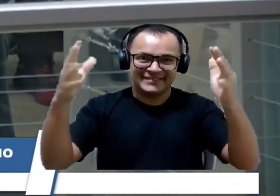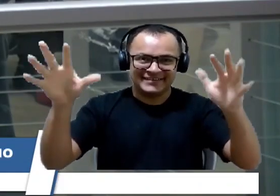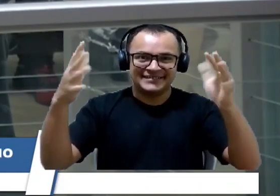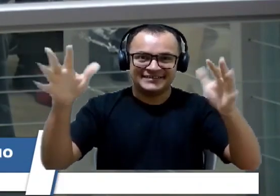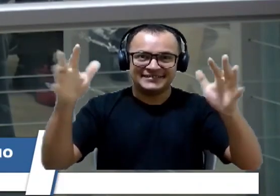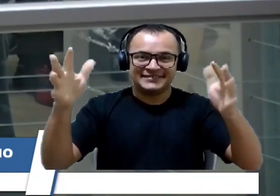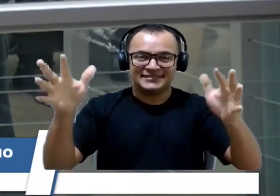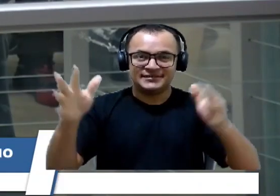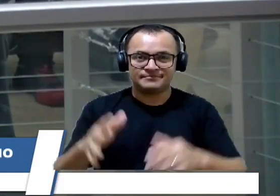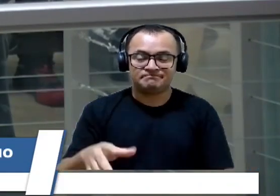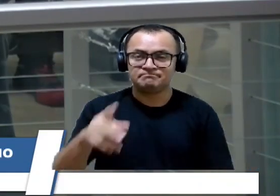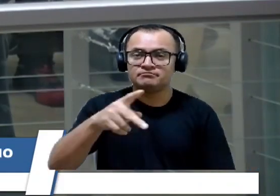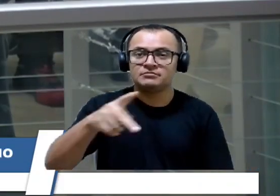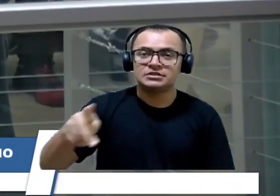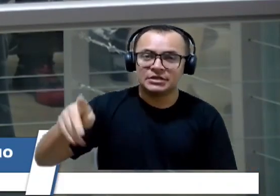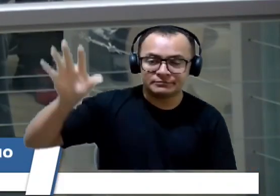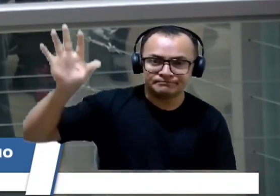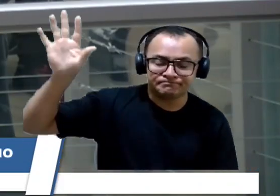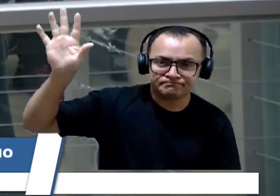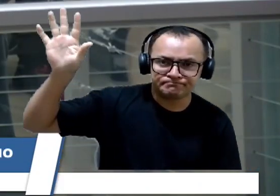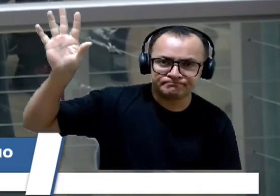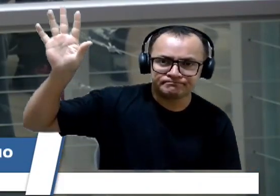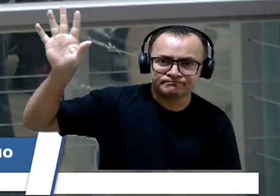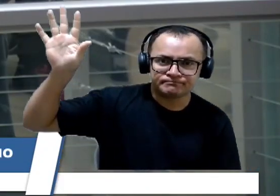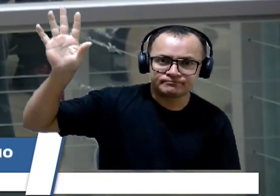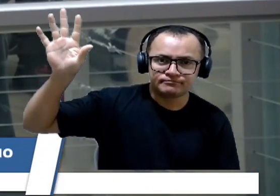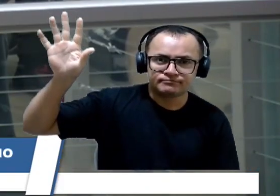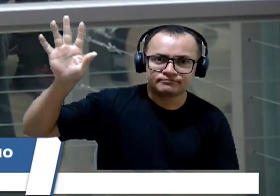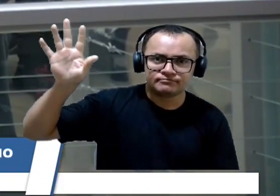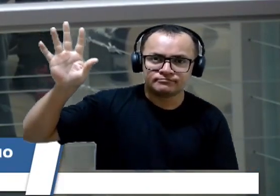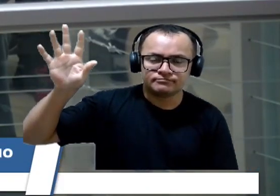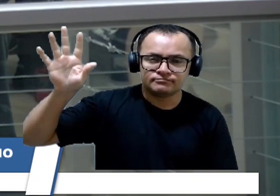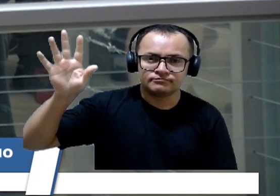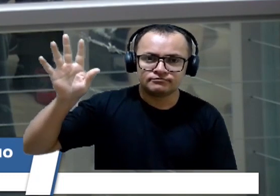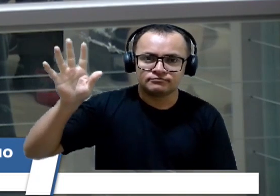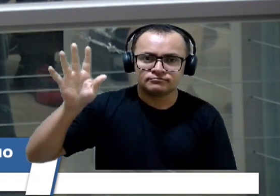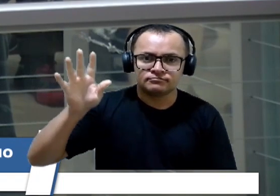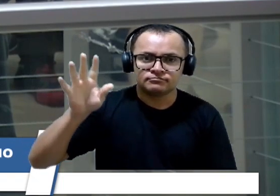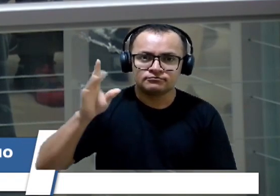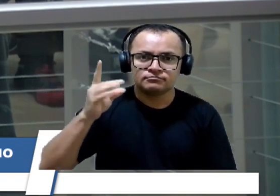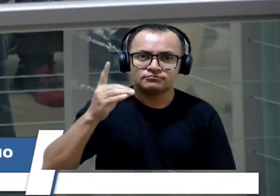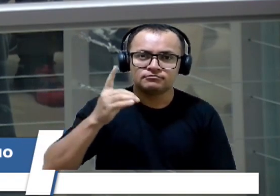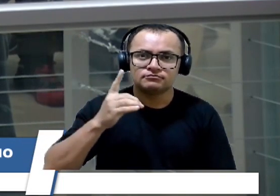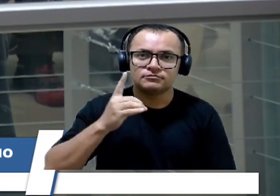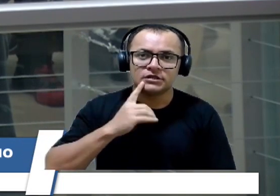Sr. Presidente, a palavra do Daniel Basti tinha pedido a palavra e o Delamoto. Alguém vai usar a palavra?